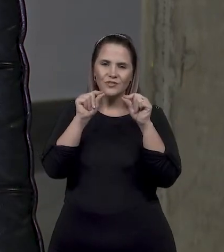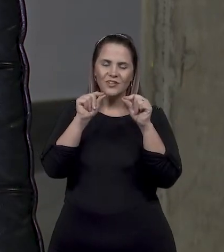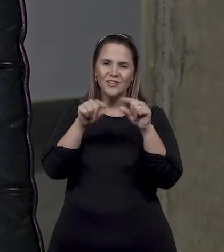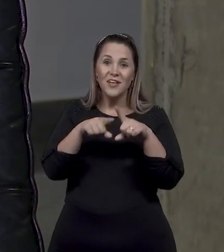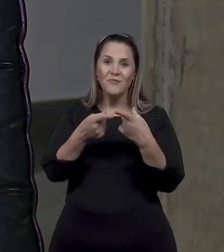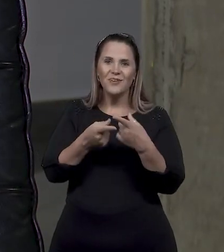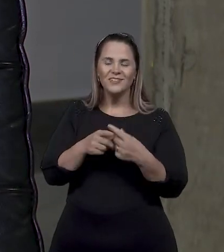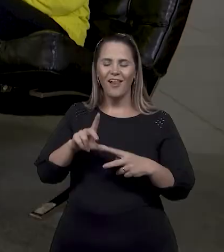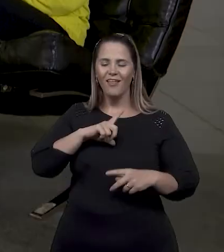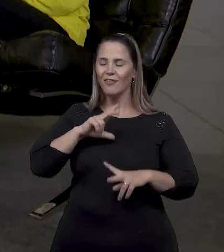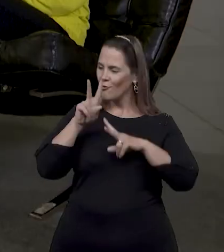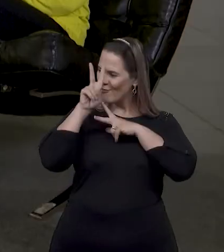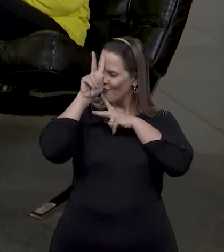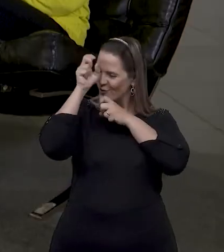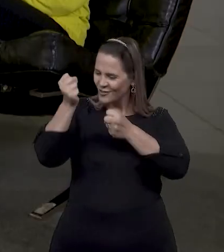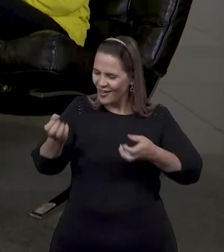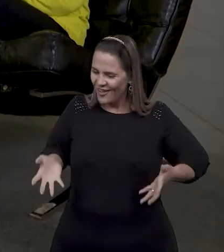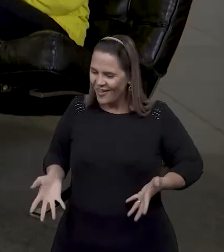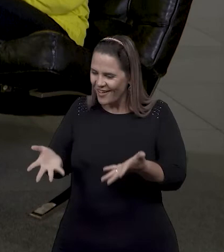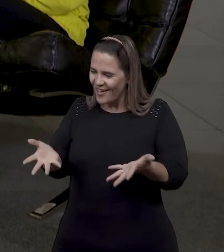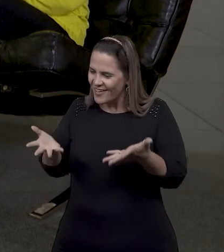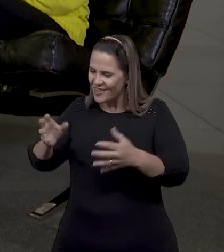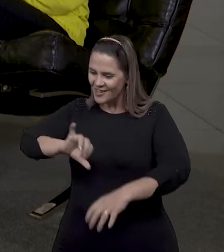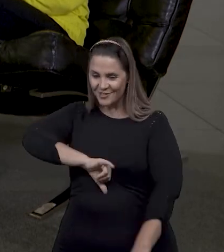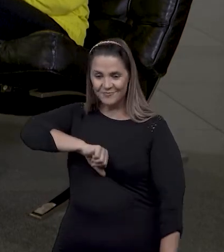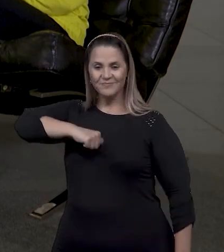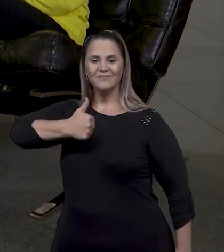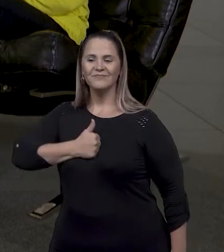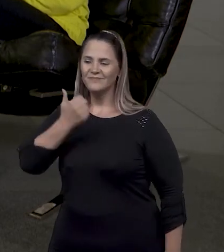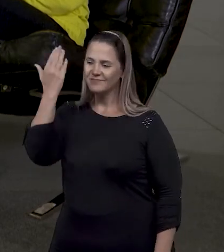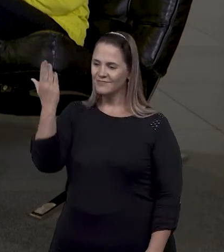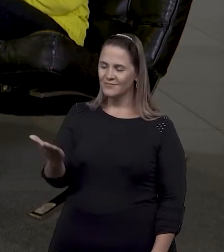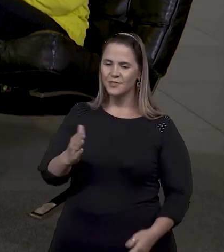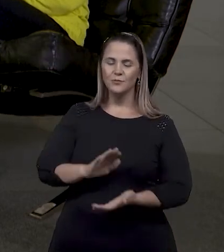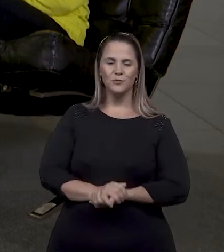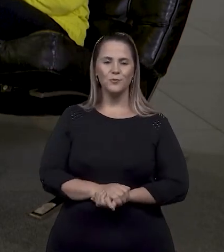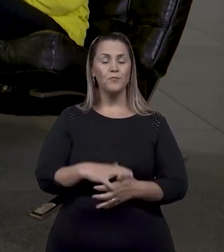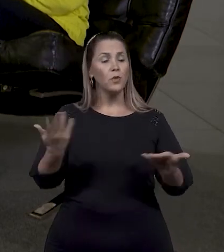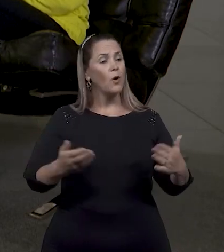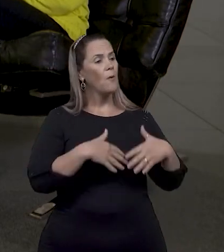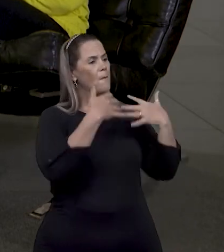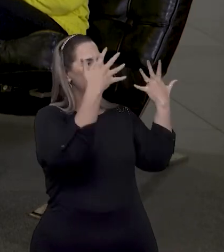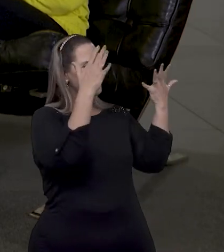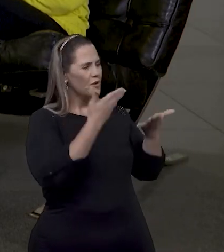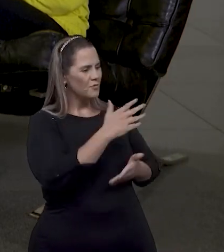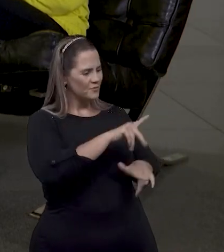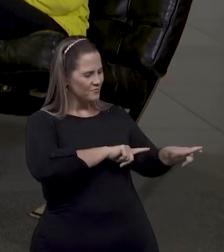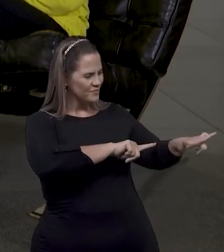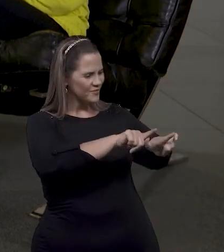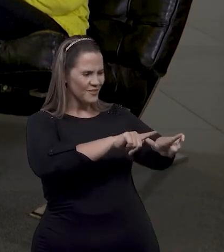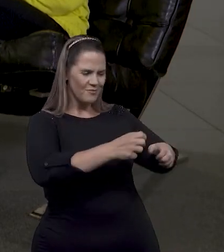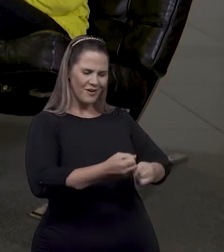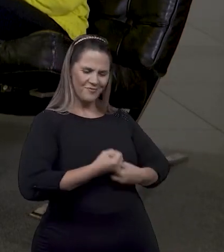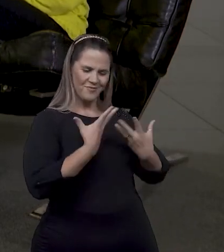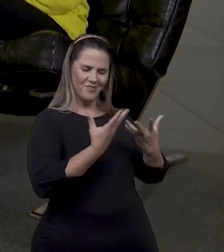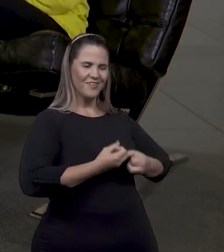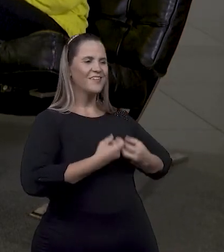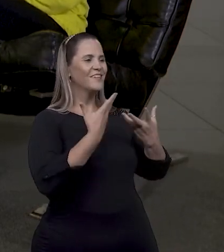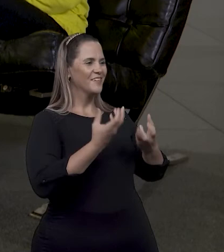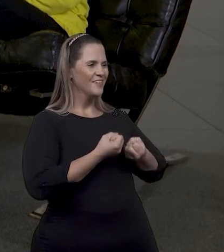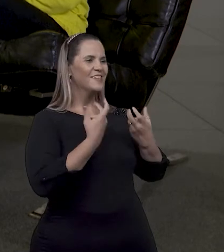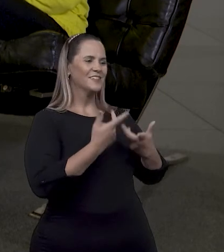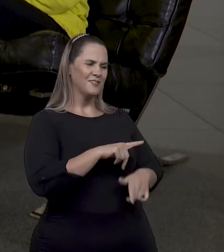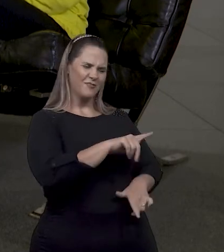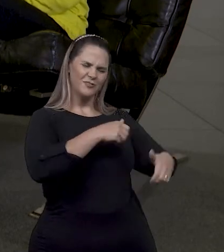a autoestima dessa pessoa. Dinorah, parabéns. O seu trabalho é um trabalho inspirador e